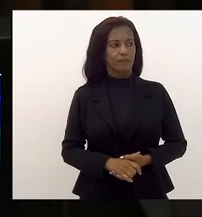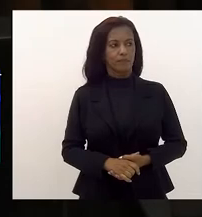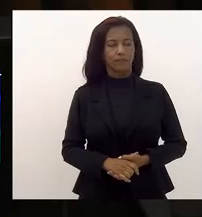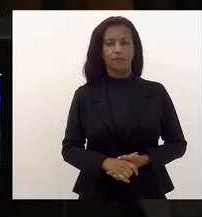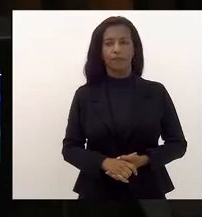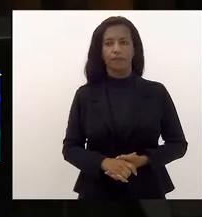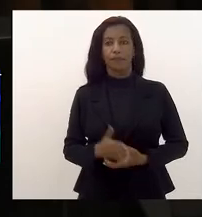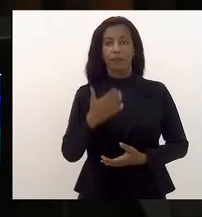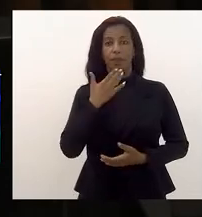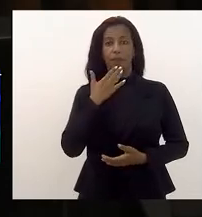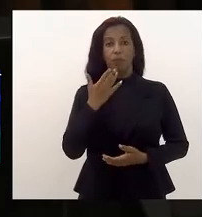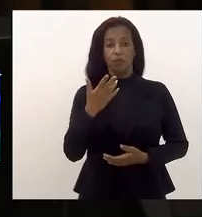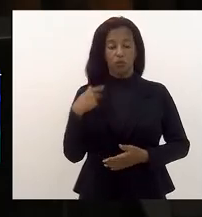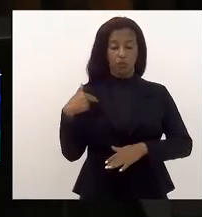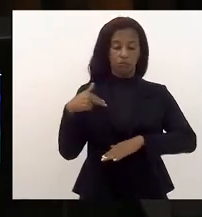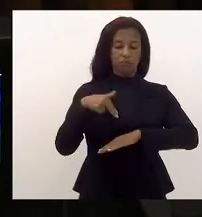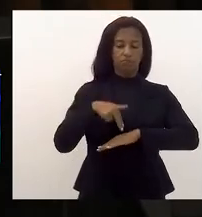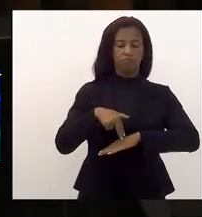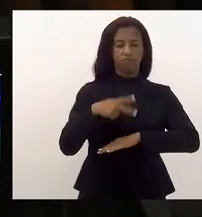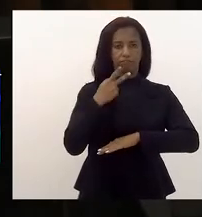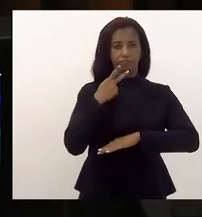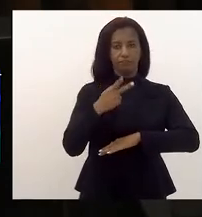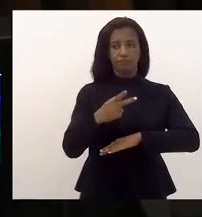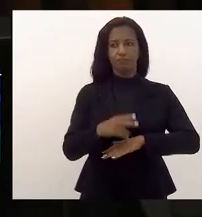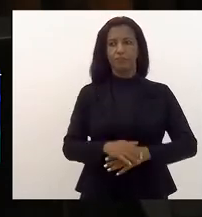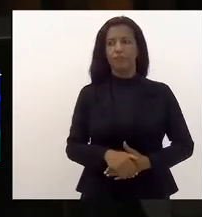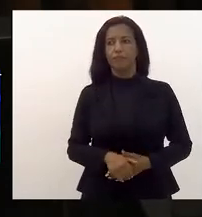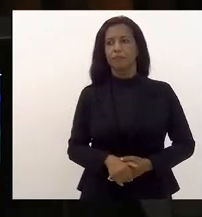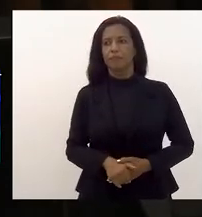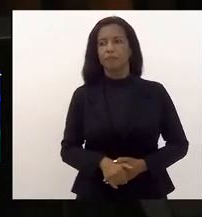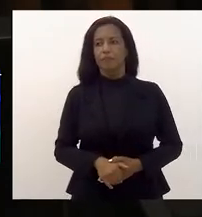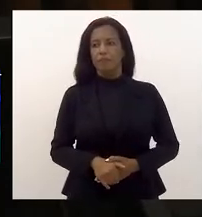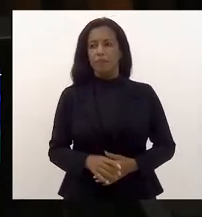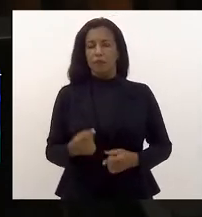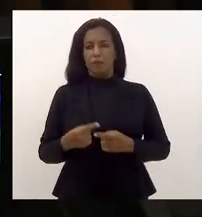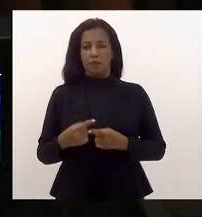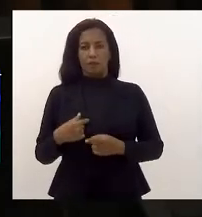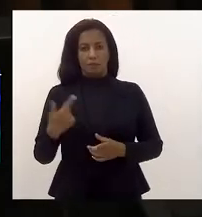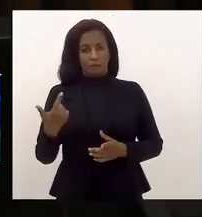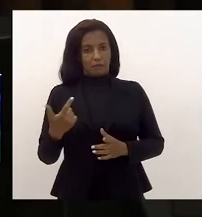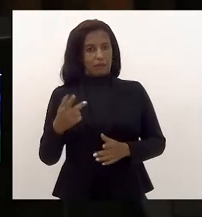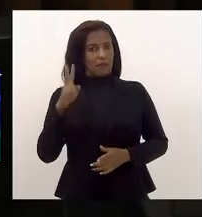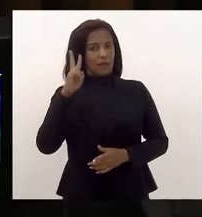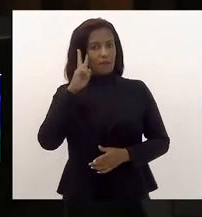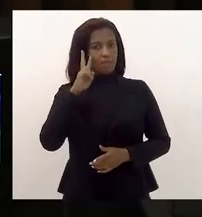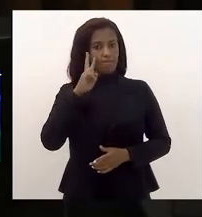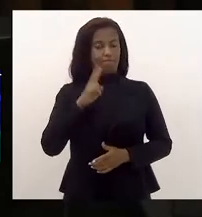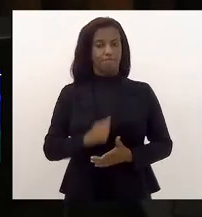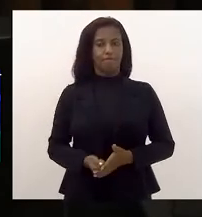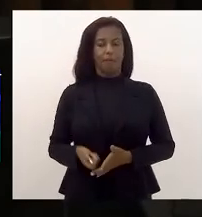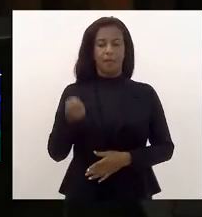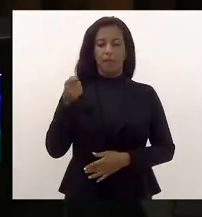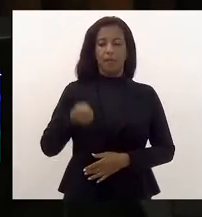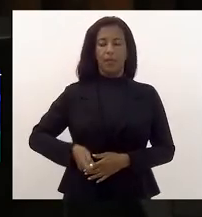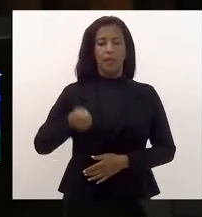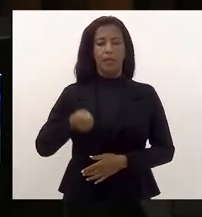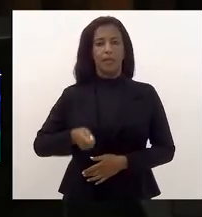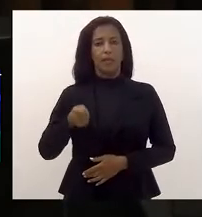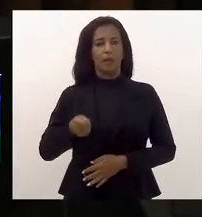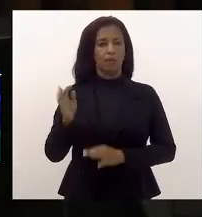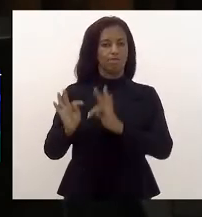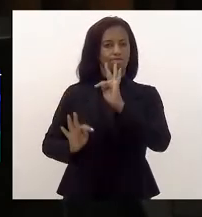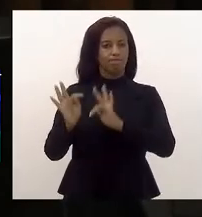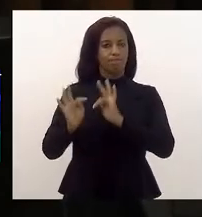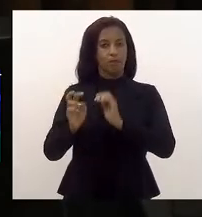pedi para fazer uso da palavra, porque queria registrar o leilão da tecnologia 5G de hoje.